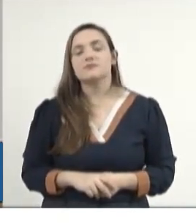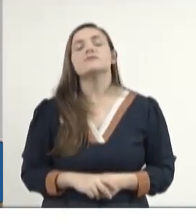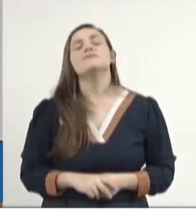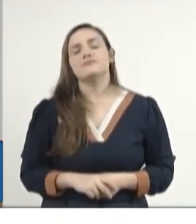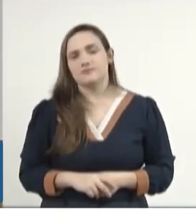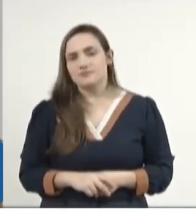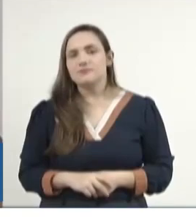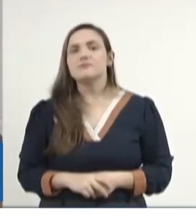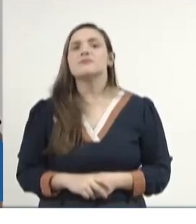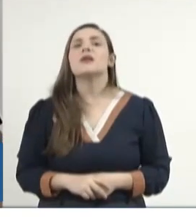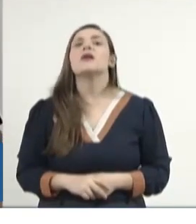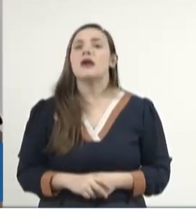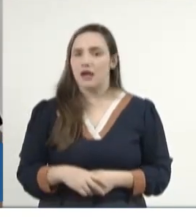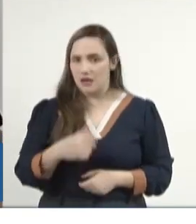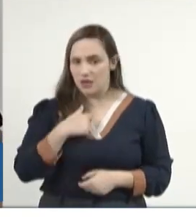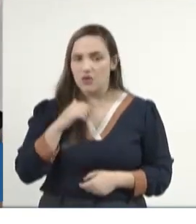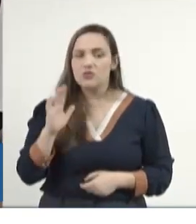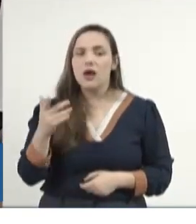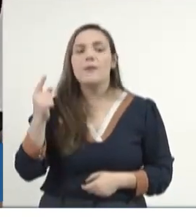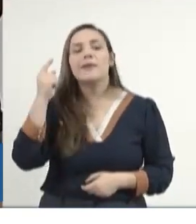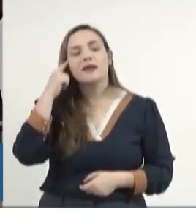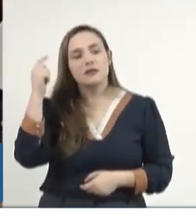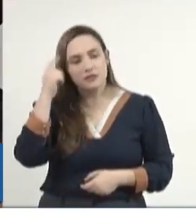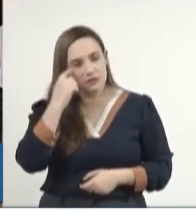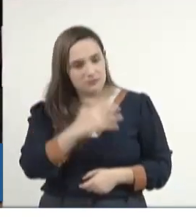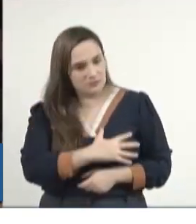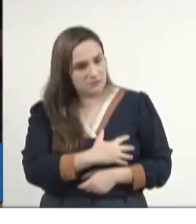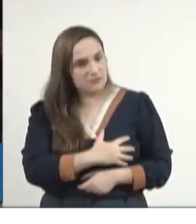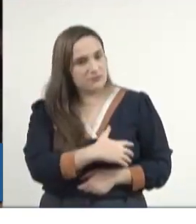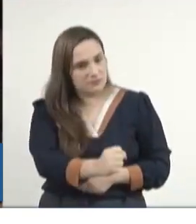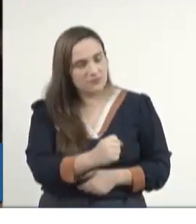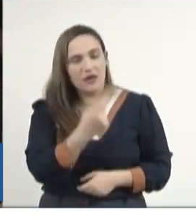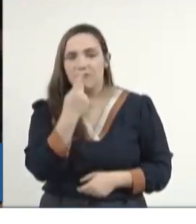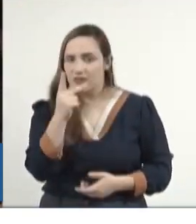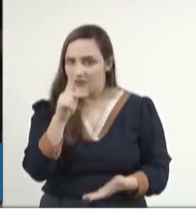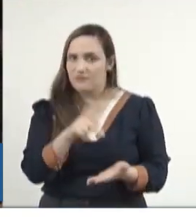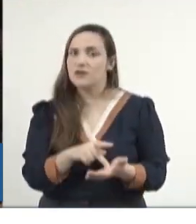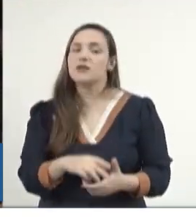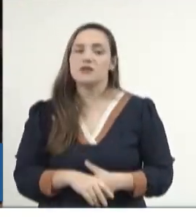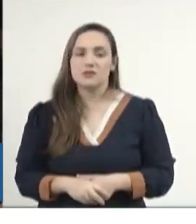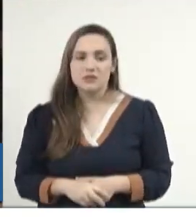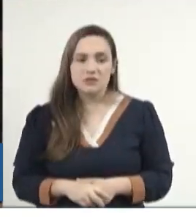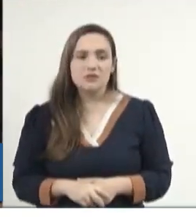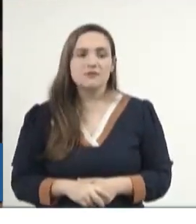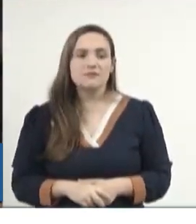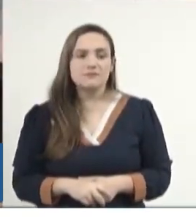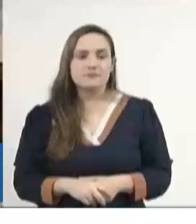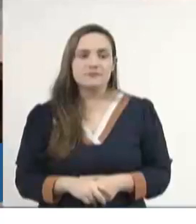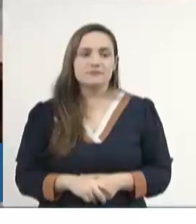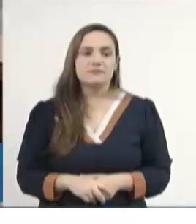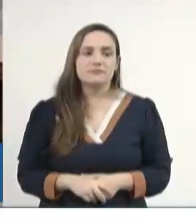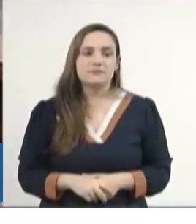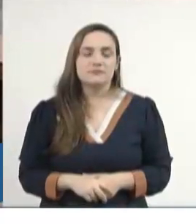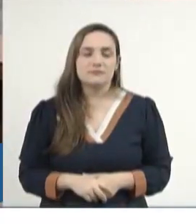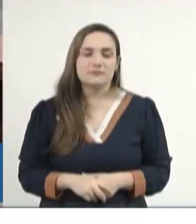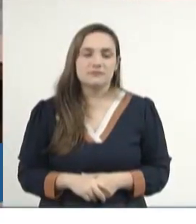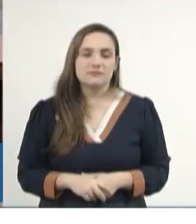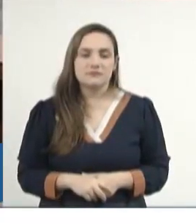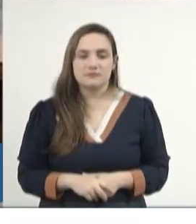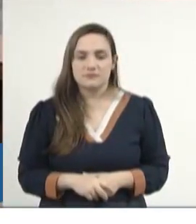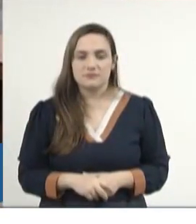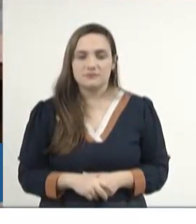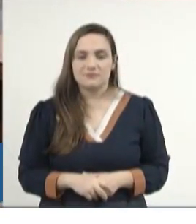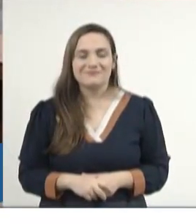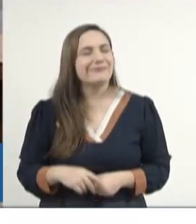até de pensar em suicídios, com sinceridade. E uma coisa teatral mesmo, de,